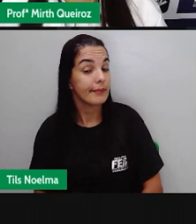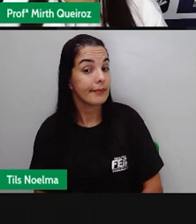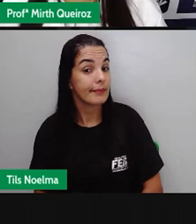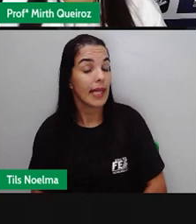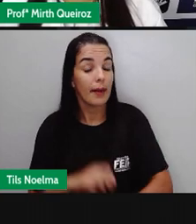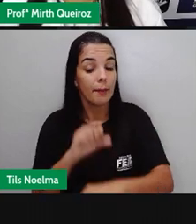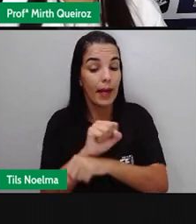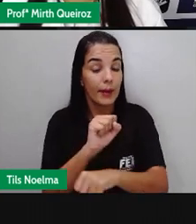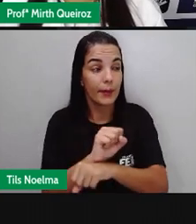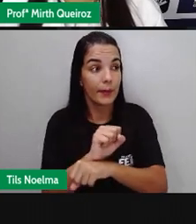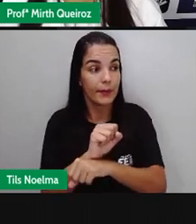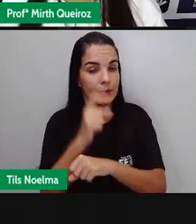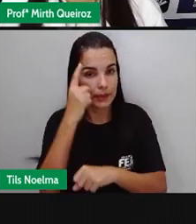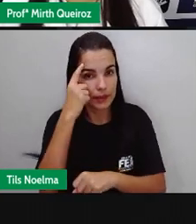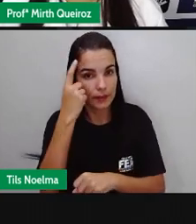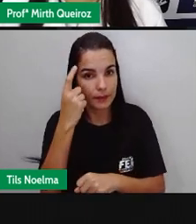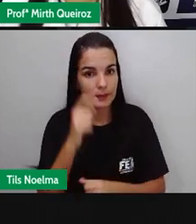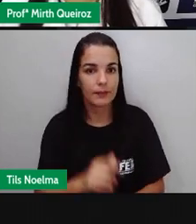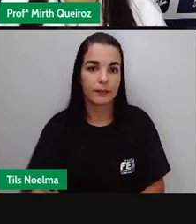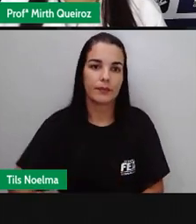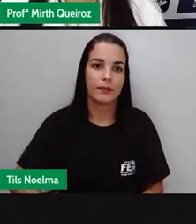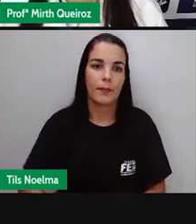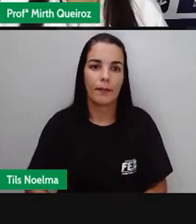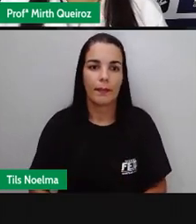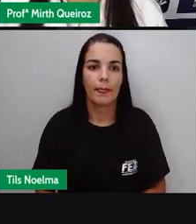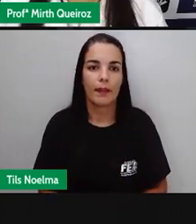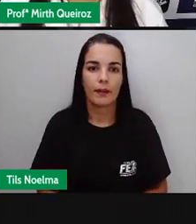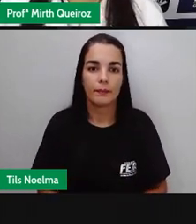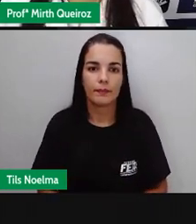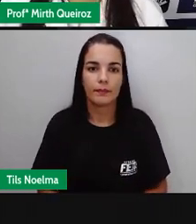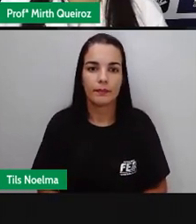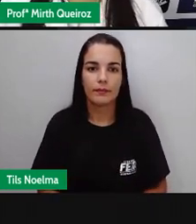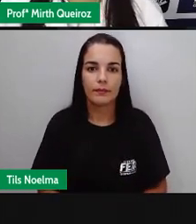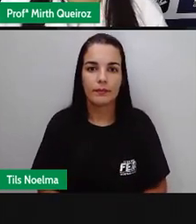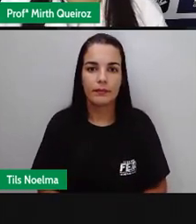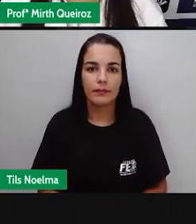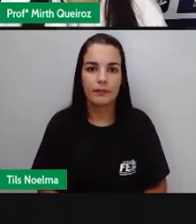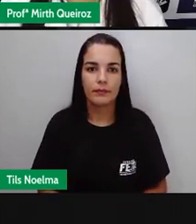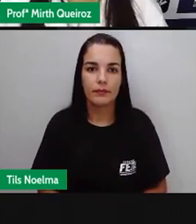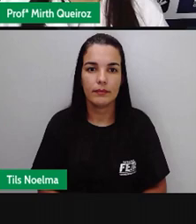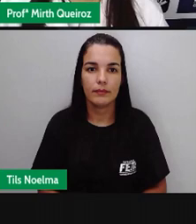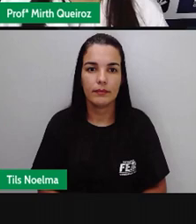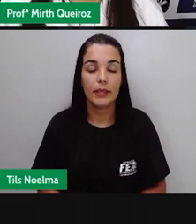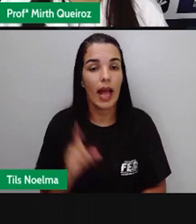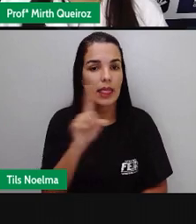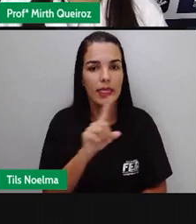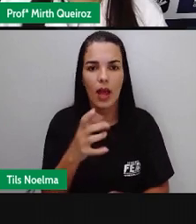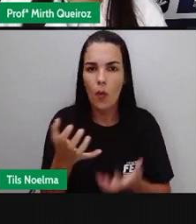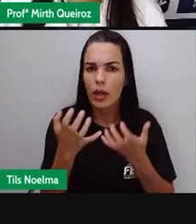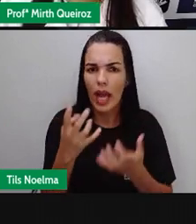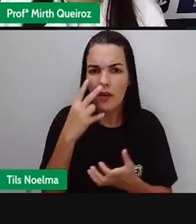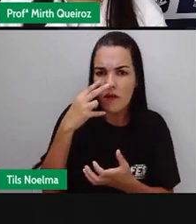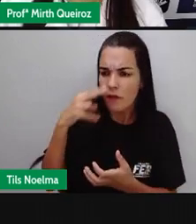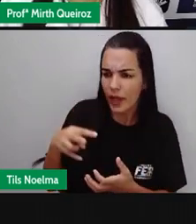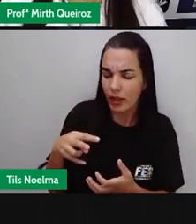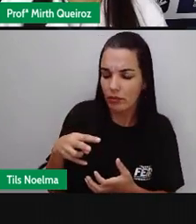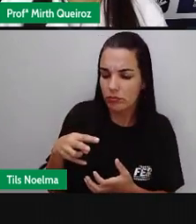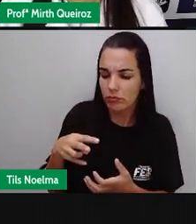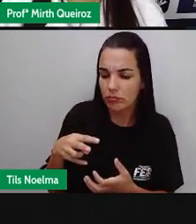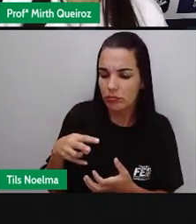Houve uma interrupção da fala, né? Então, a gente utiliza aí as reticências, certo? Não a quero ver.